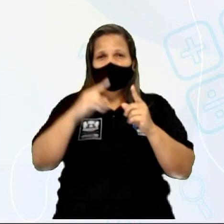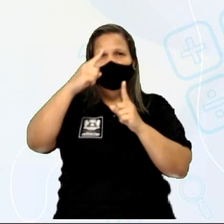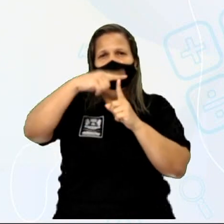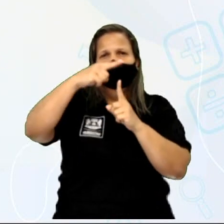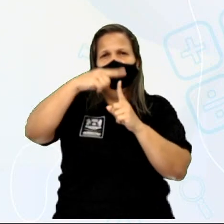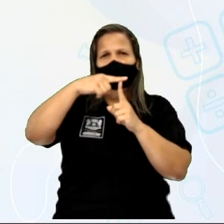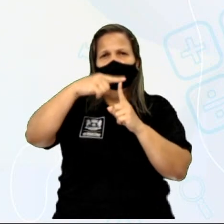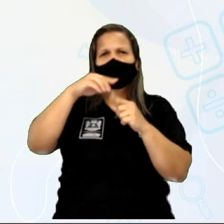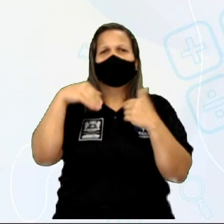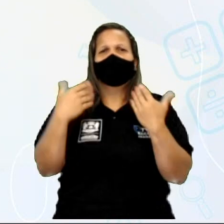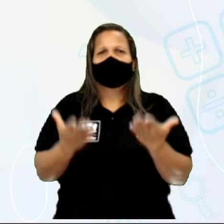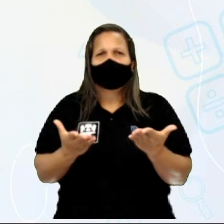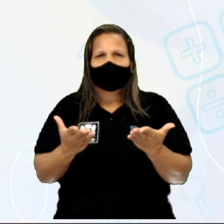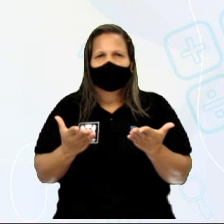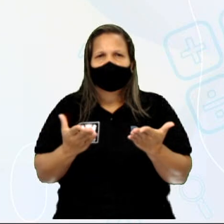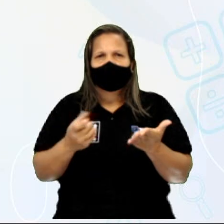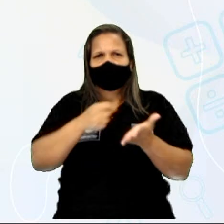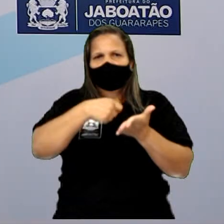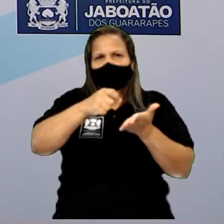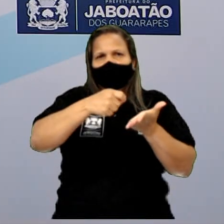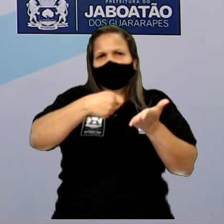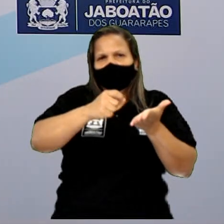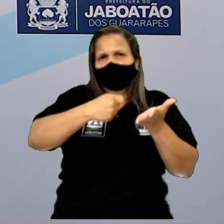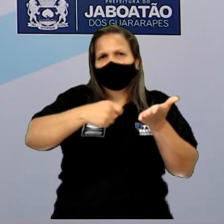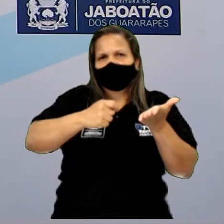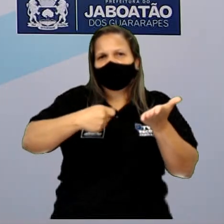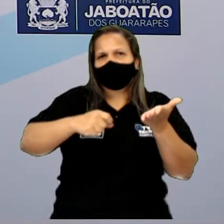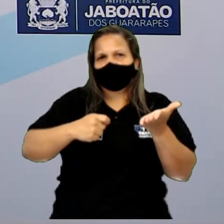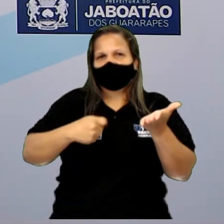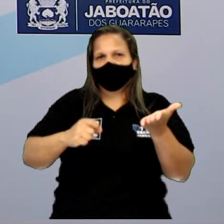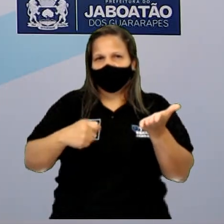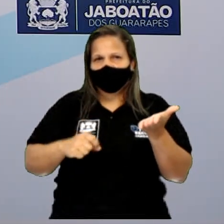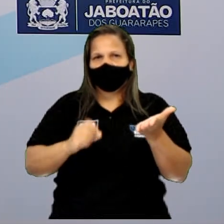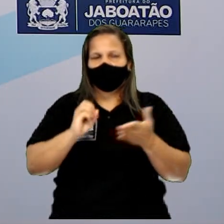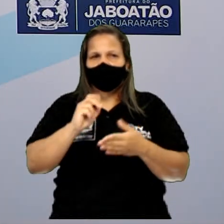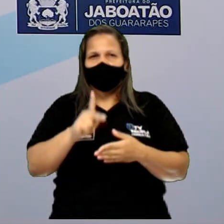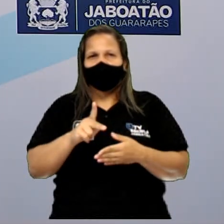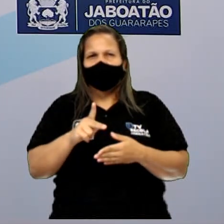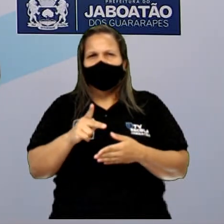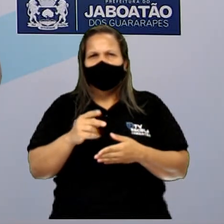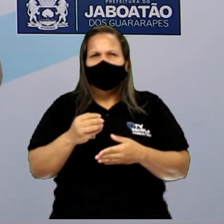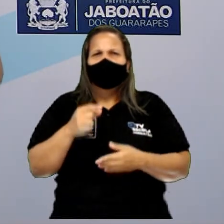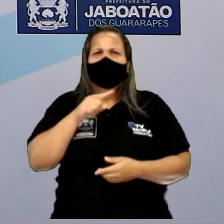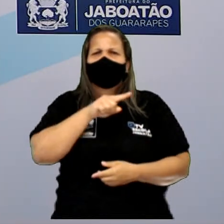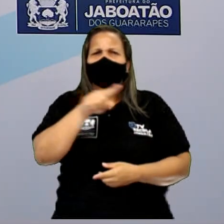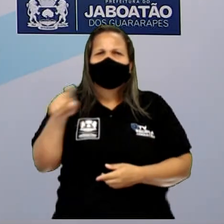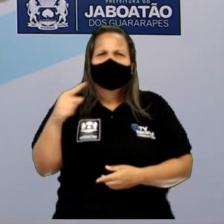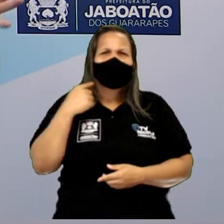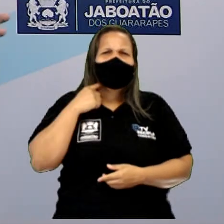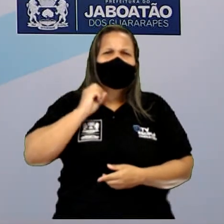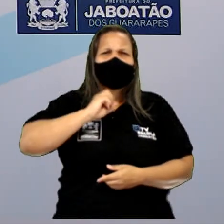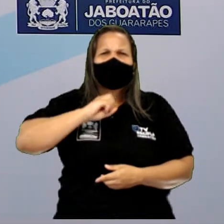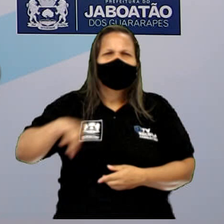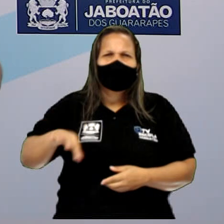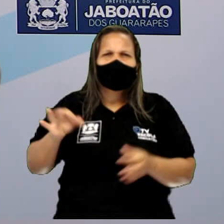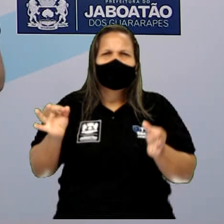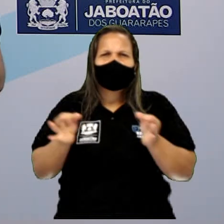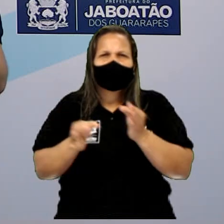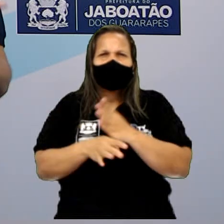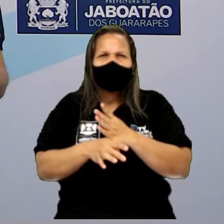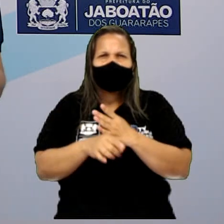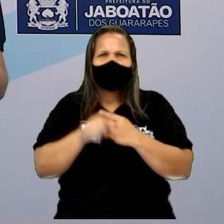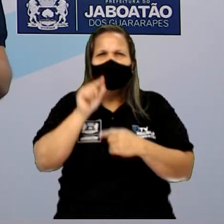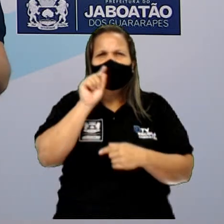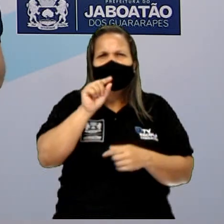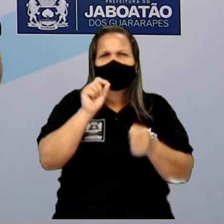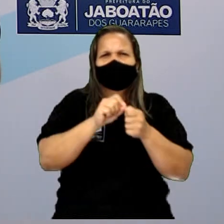lista, diga aí quais são esses tipos. Como normalmente você descarta esse material? Depois que a pilha acaba, você vai fazer